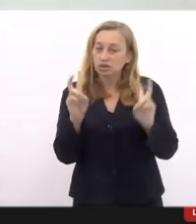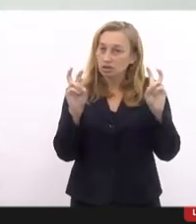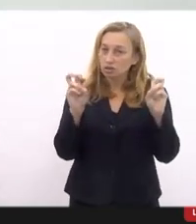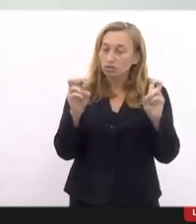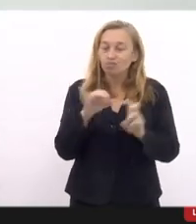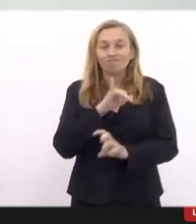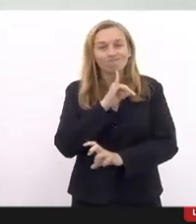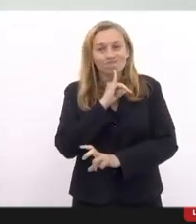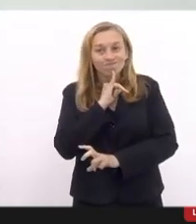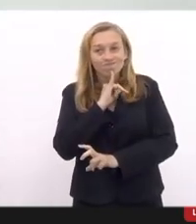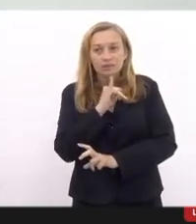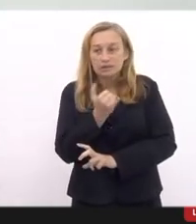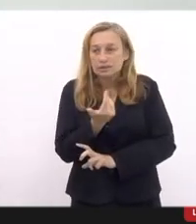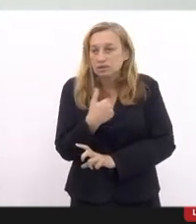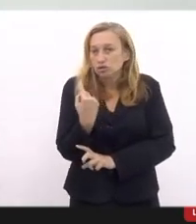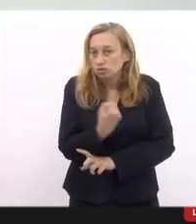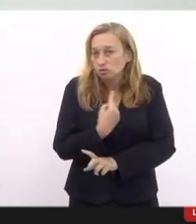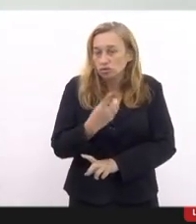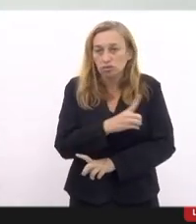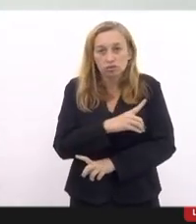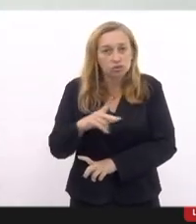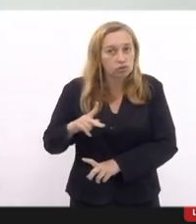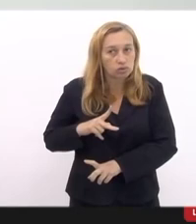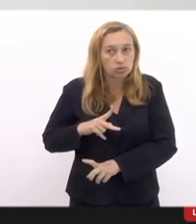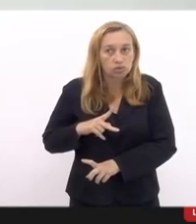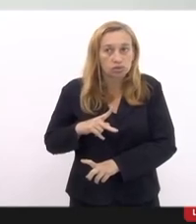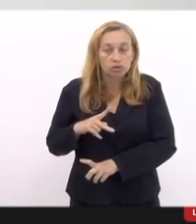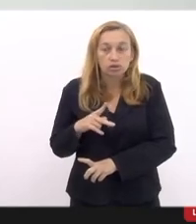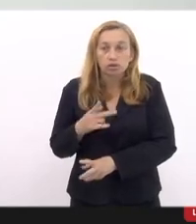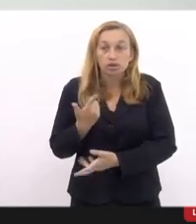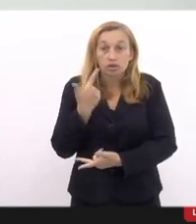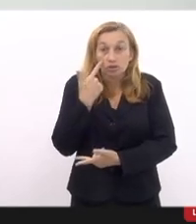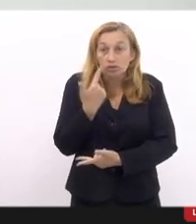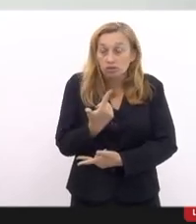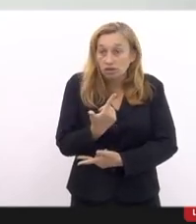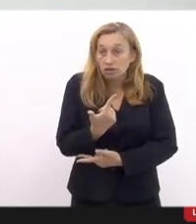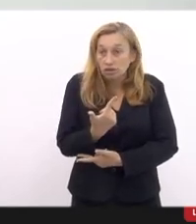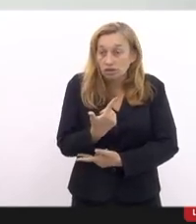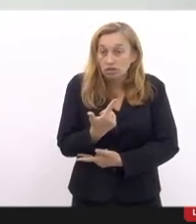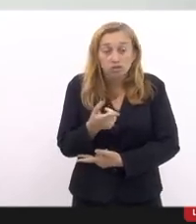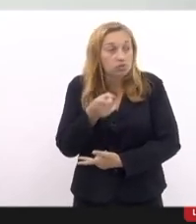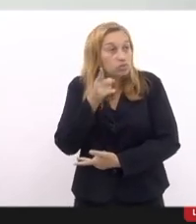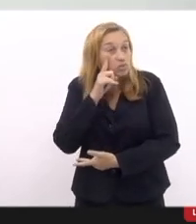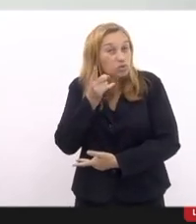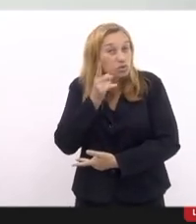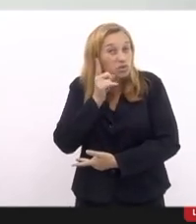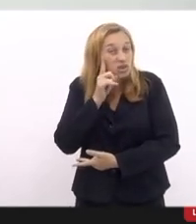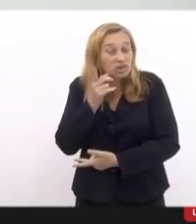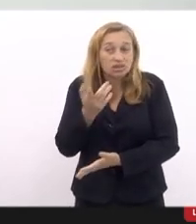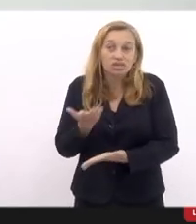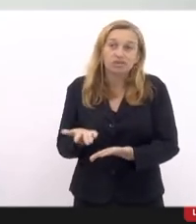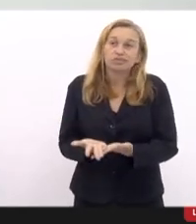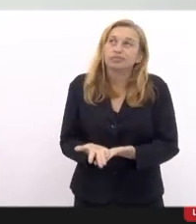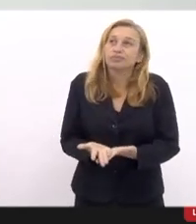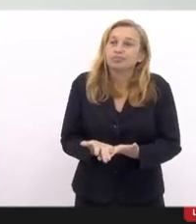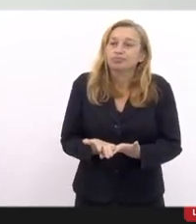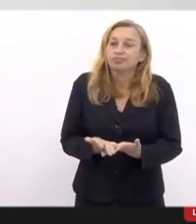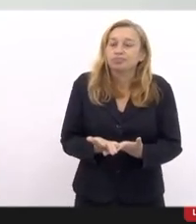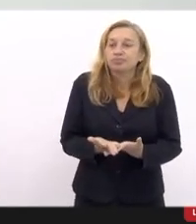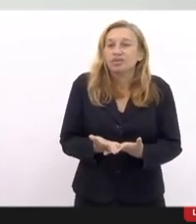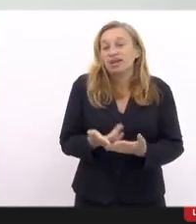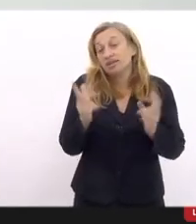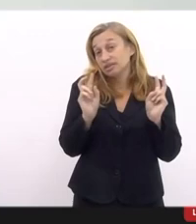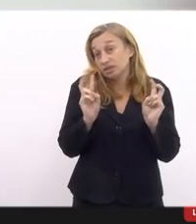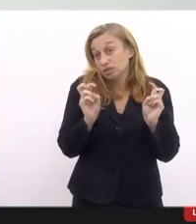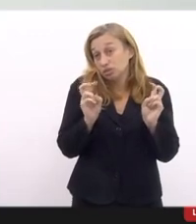infelizmente, nós, defensoria pública, nos deparamos de forma cotidiana, nem sempre esses